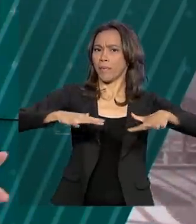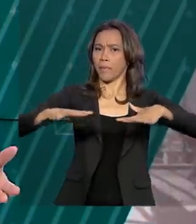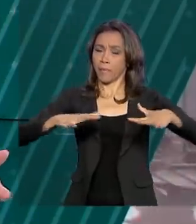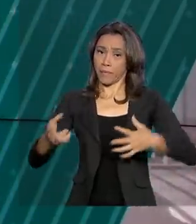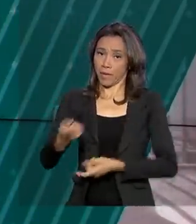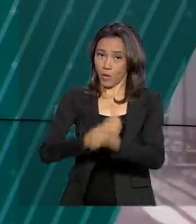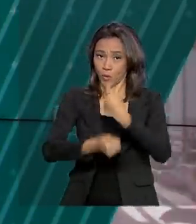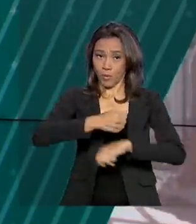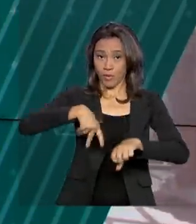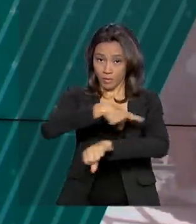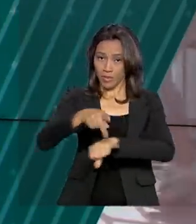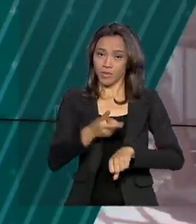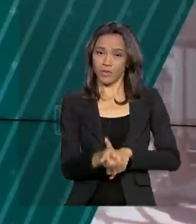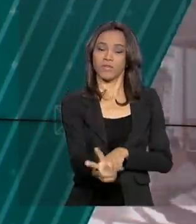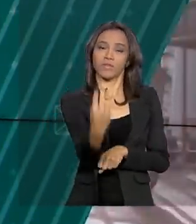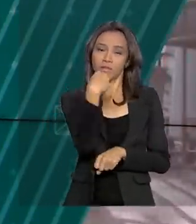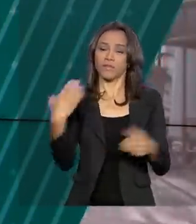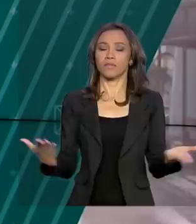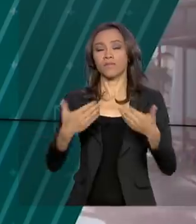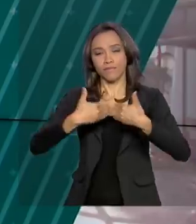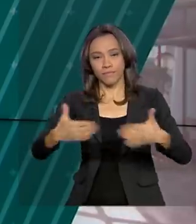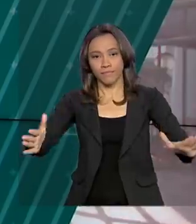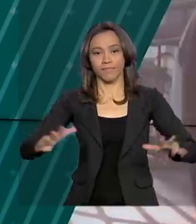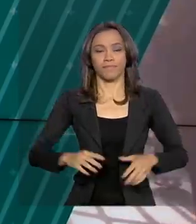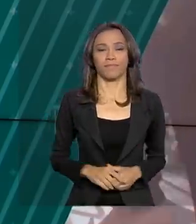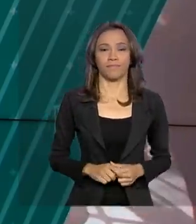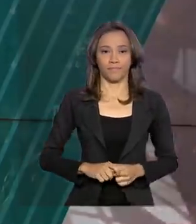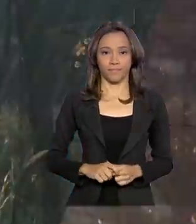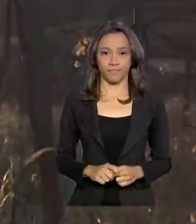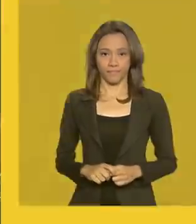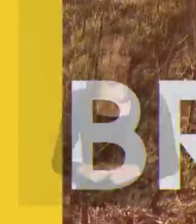Fique com a gente, o Brasil em dia já está no ar.